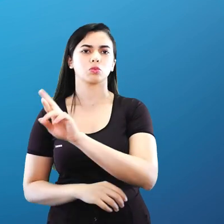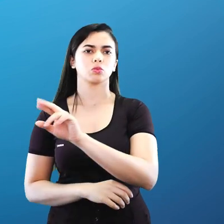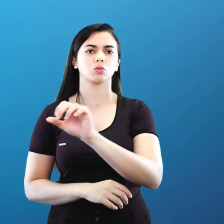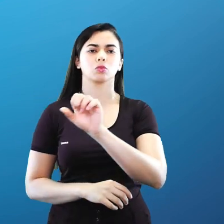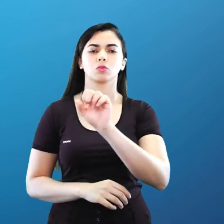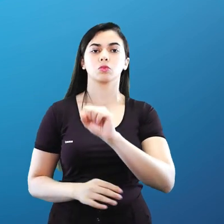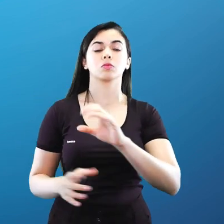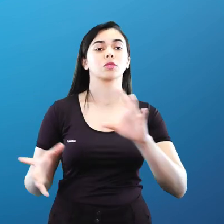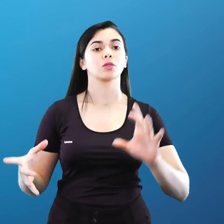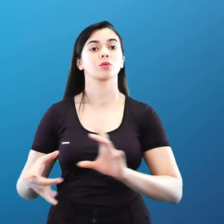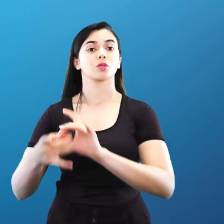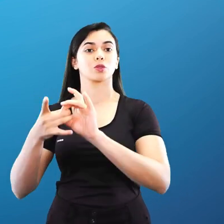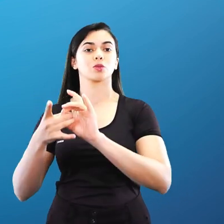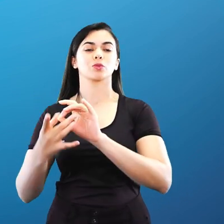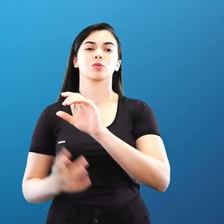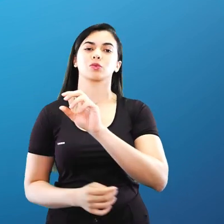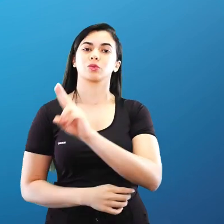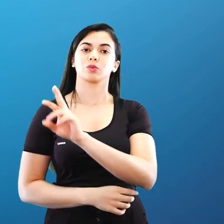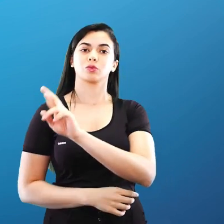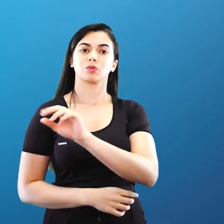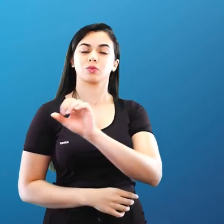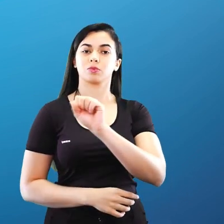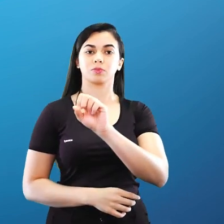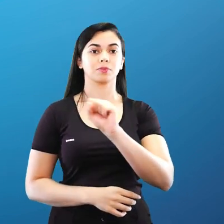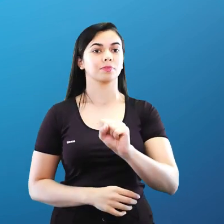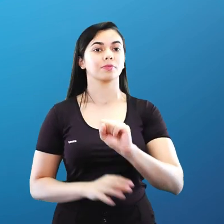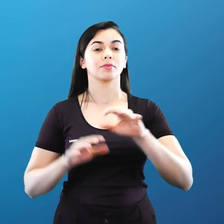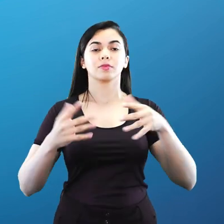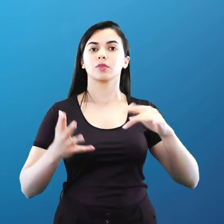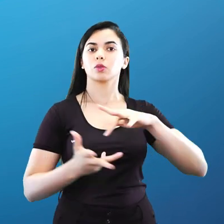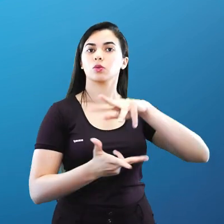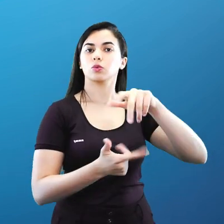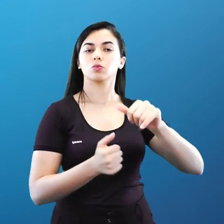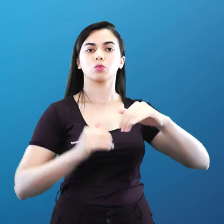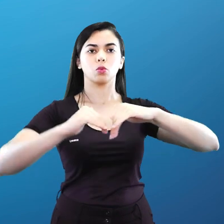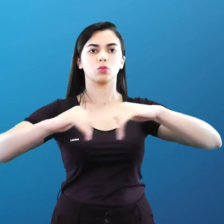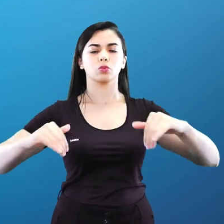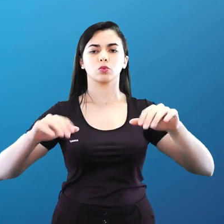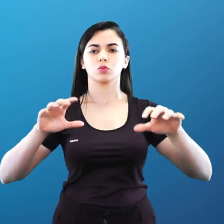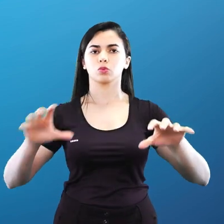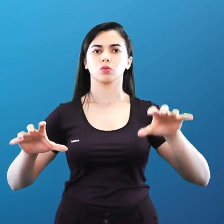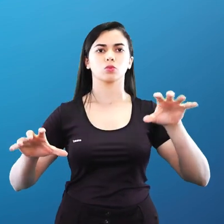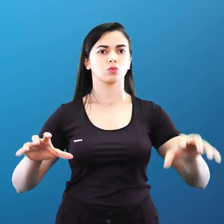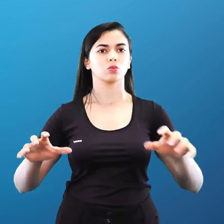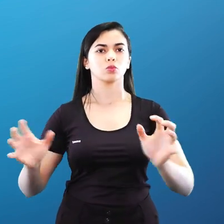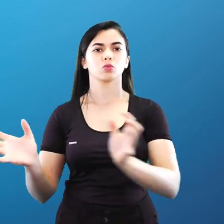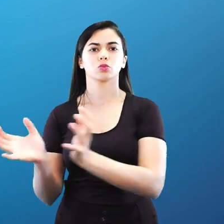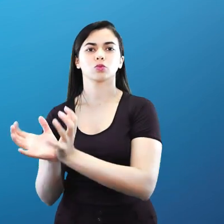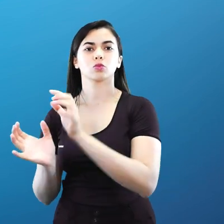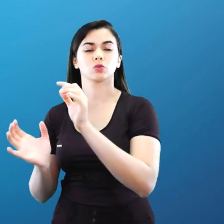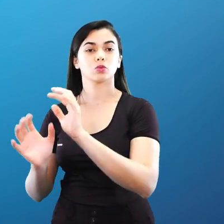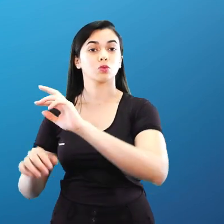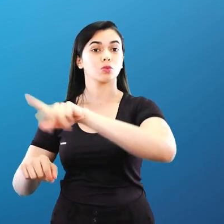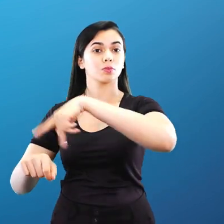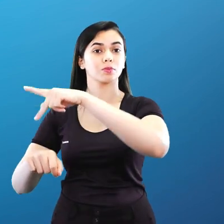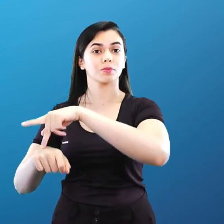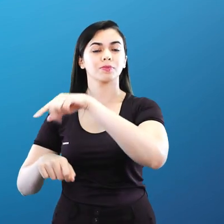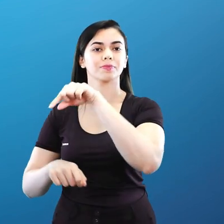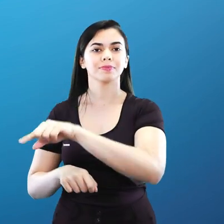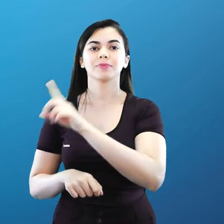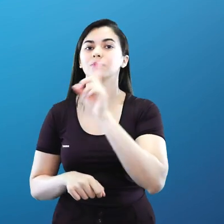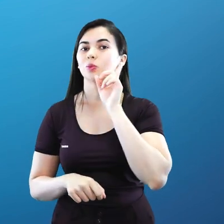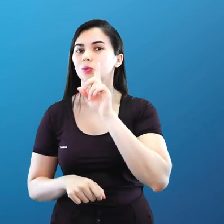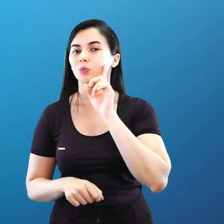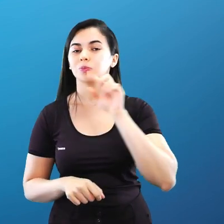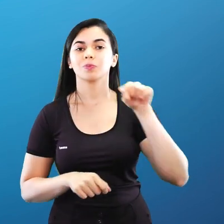alinhavam a eles. Então, por isso, dois polos. O mundo era praticamente um grupo, um grupão de países que ia com um e um grupão